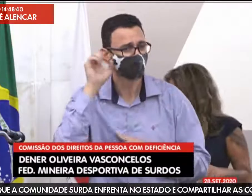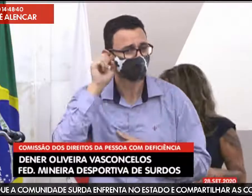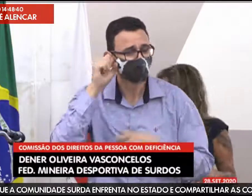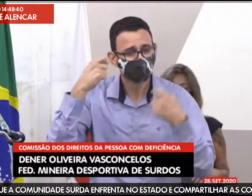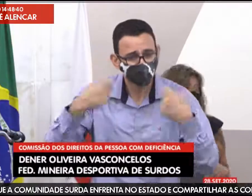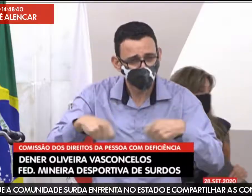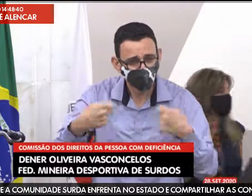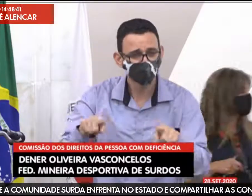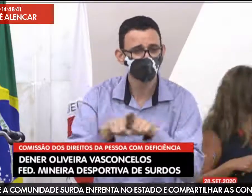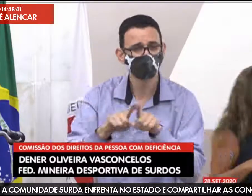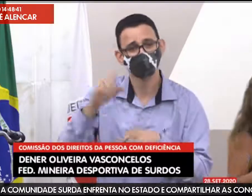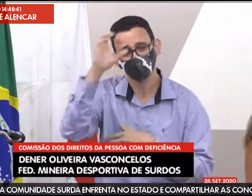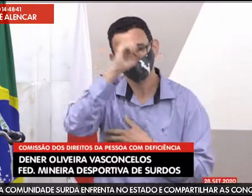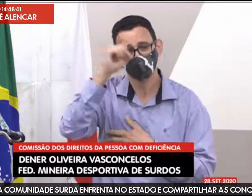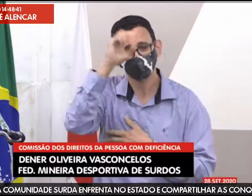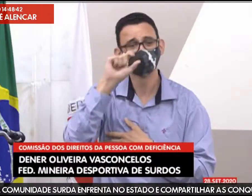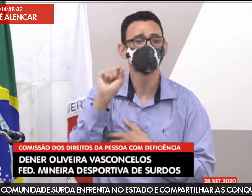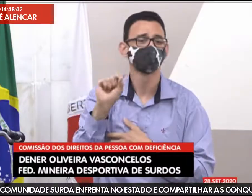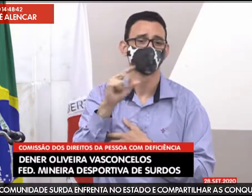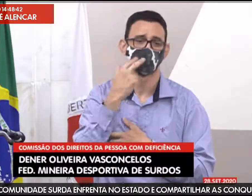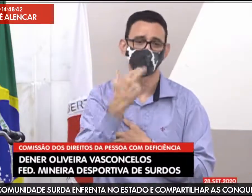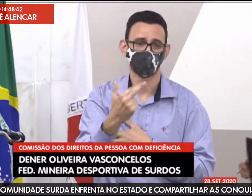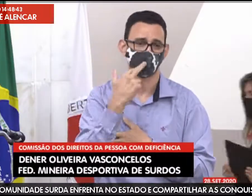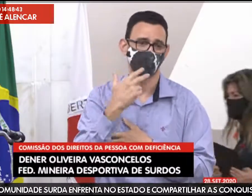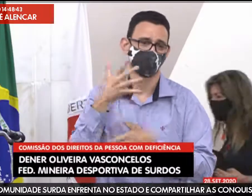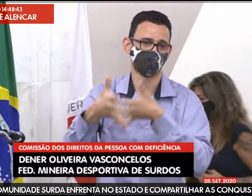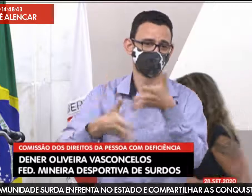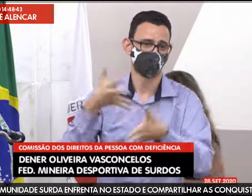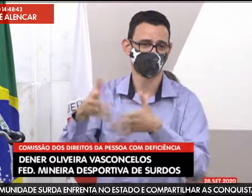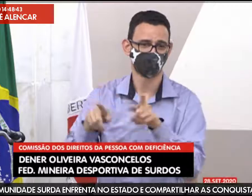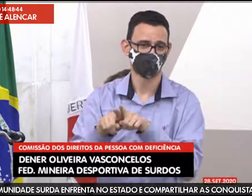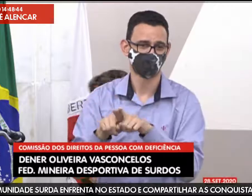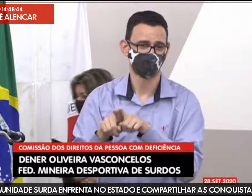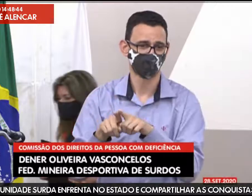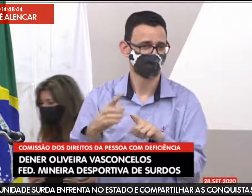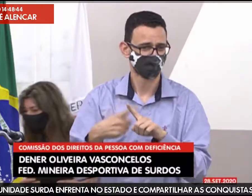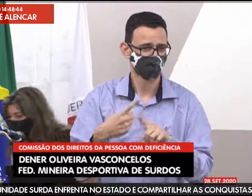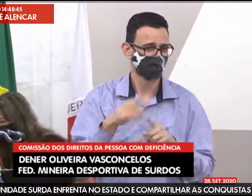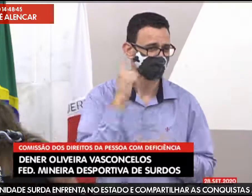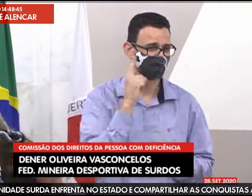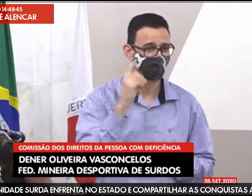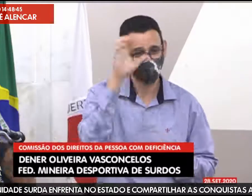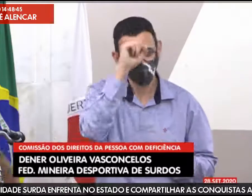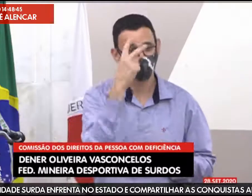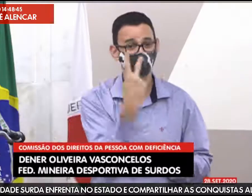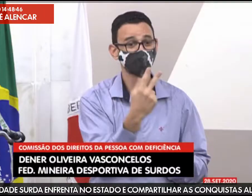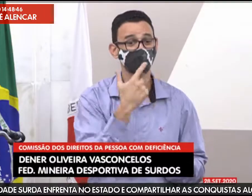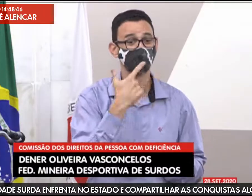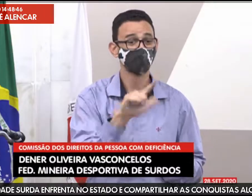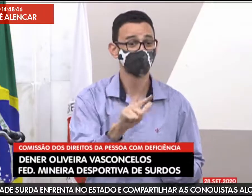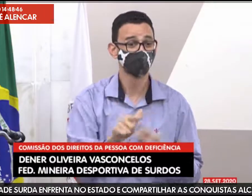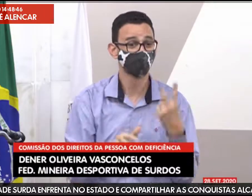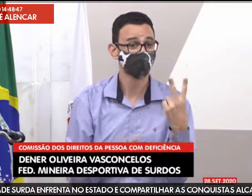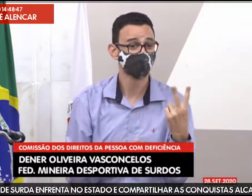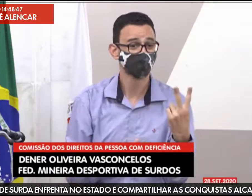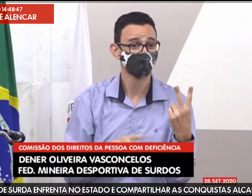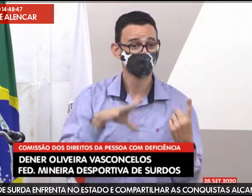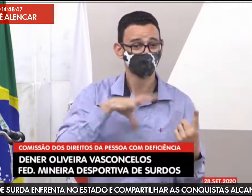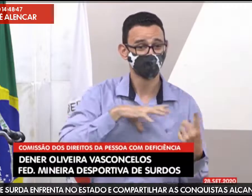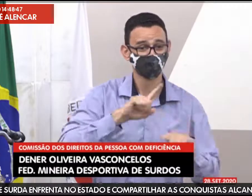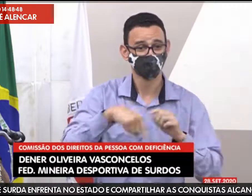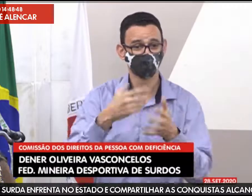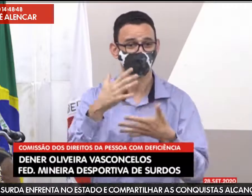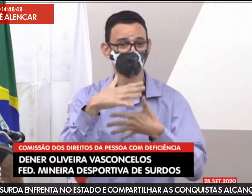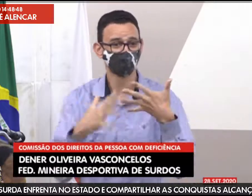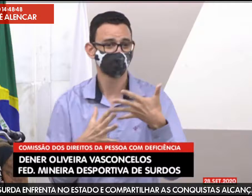unidos. Tanto os ouvintes, que já têm essa possibilidade, nós também surdos. Nós queremos também